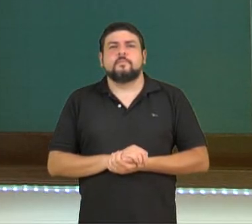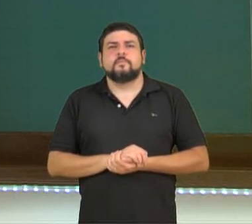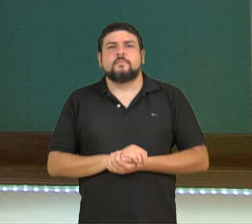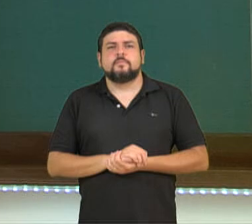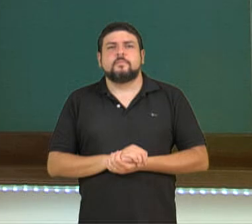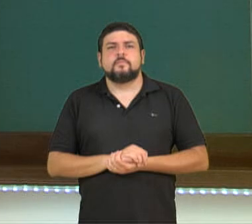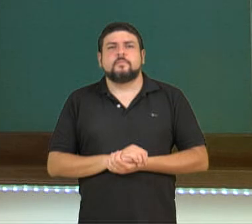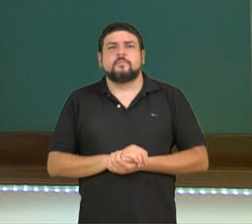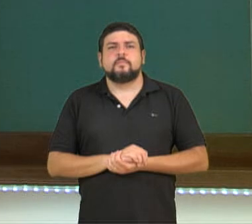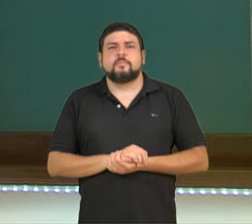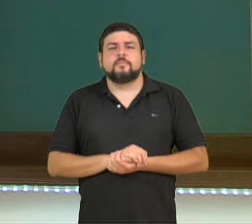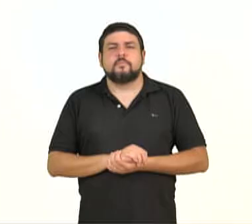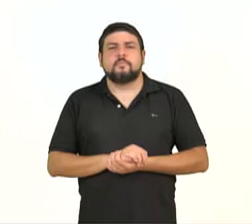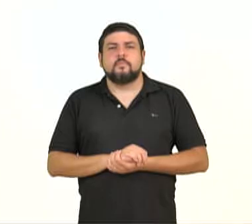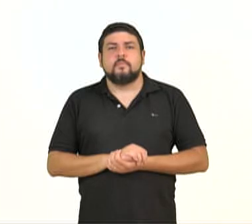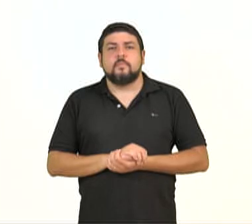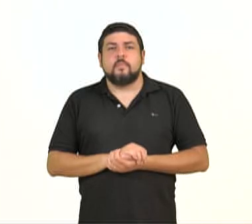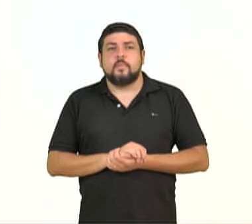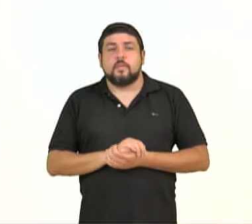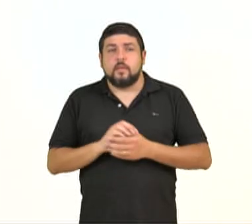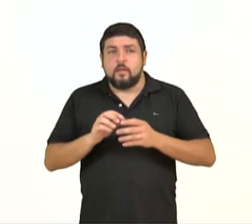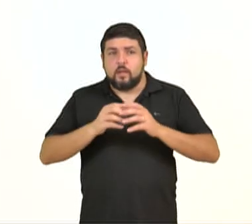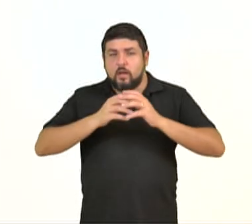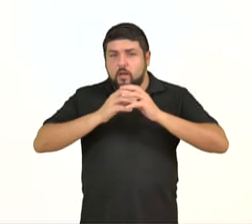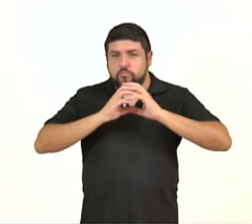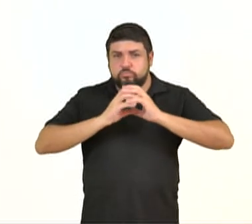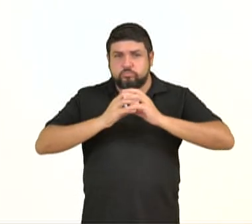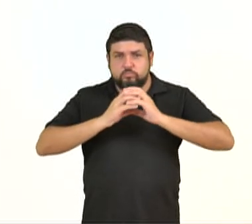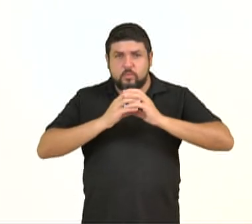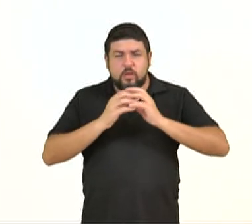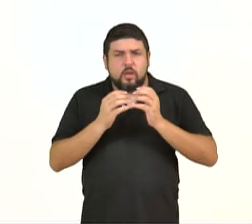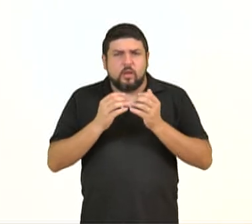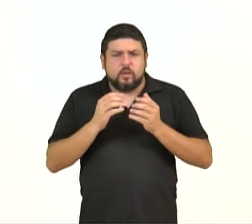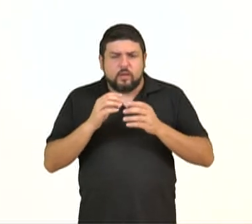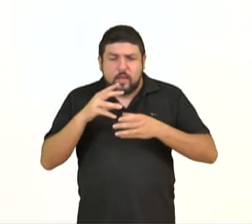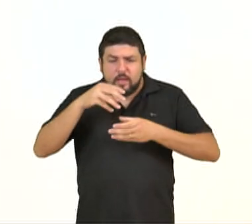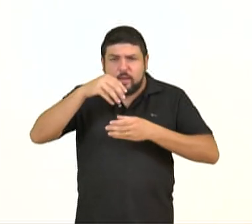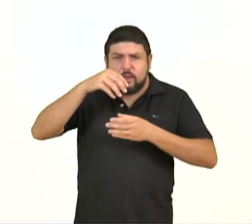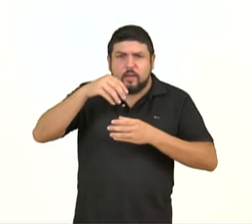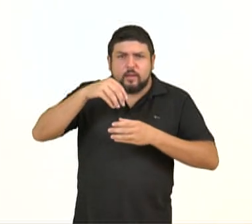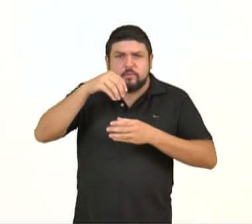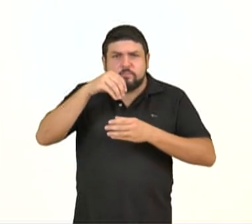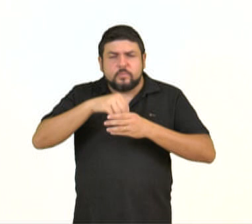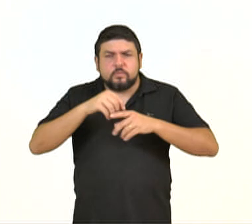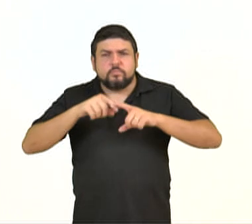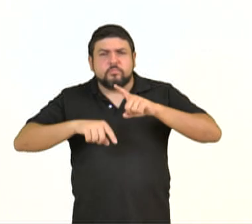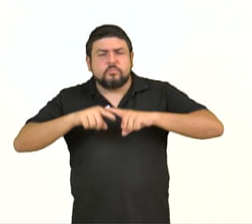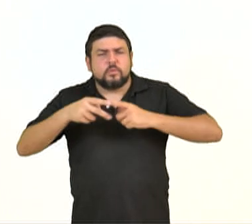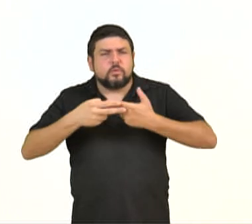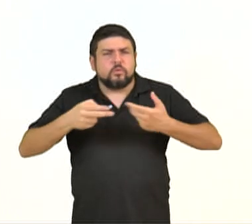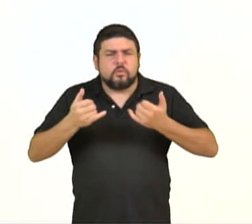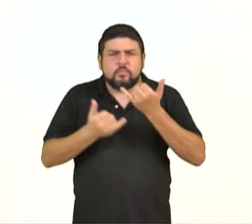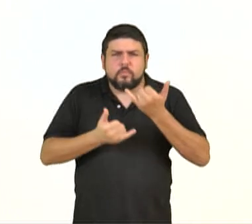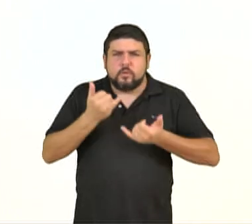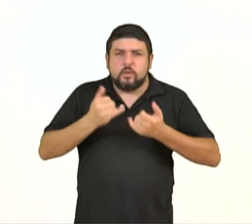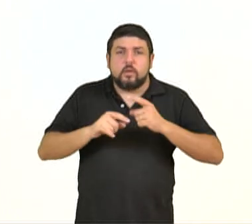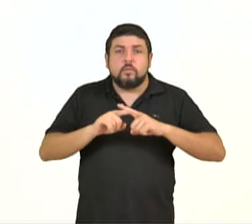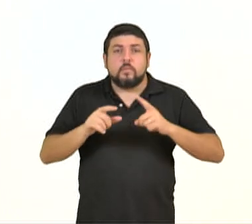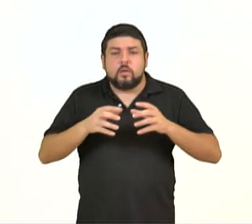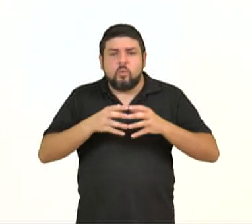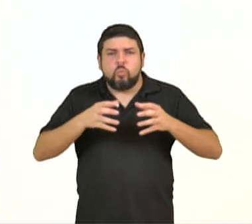A diferença das bolas, elas são feitas basicamente dos mesmos materiais, porém a diferença de tamanho e peso.